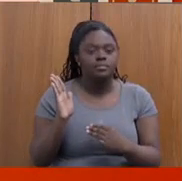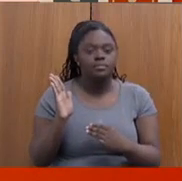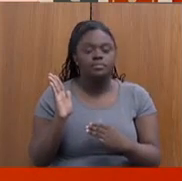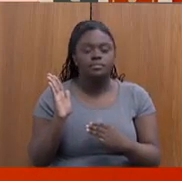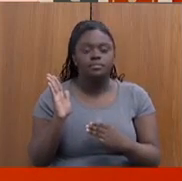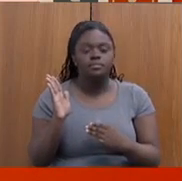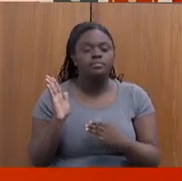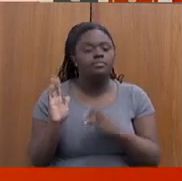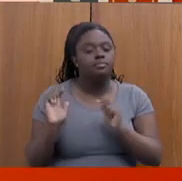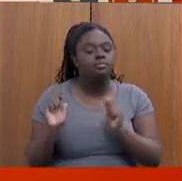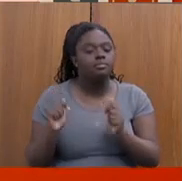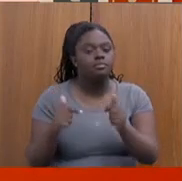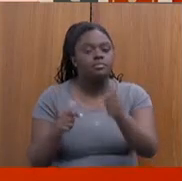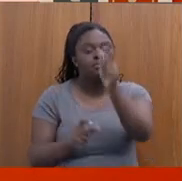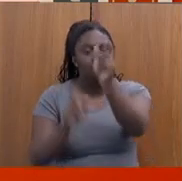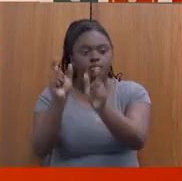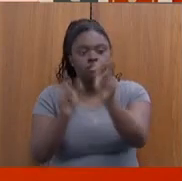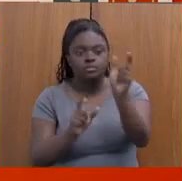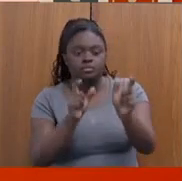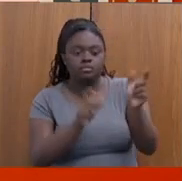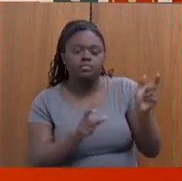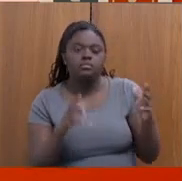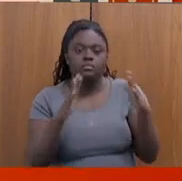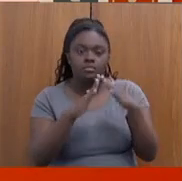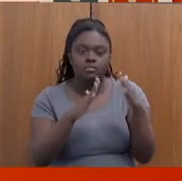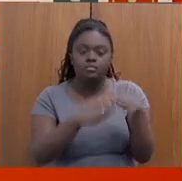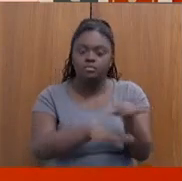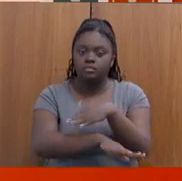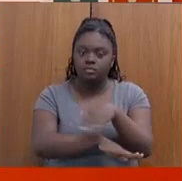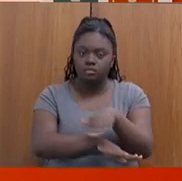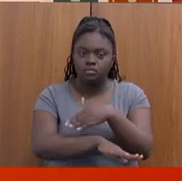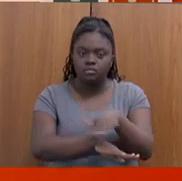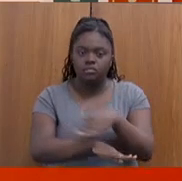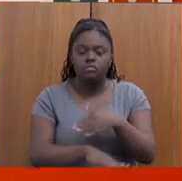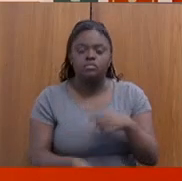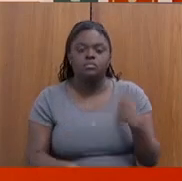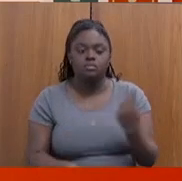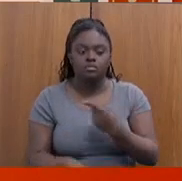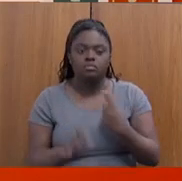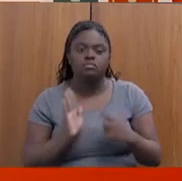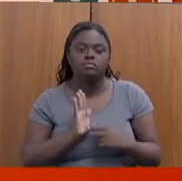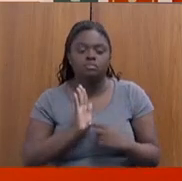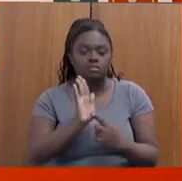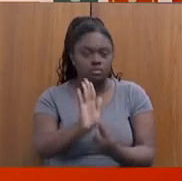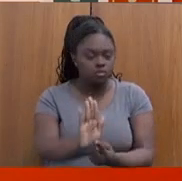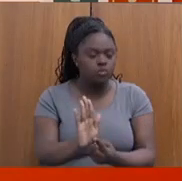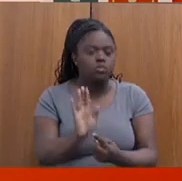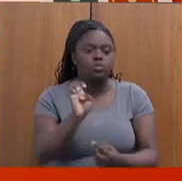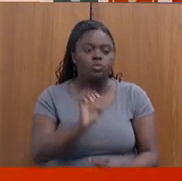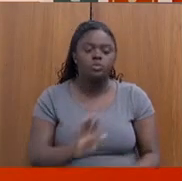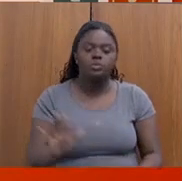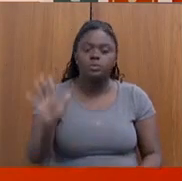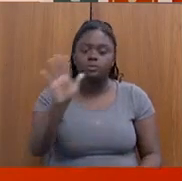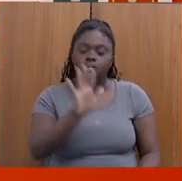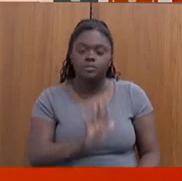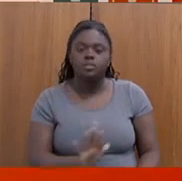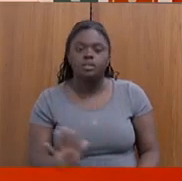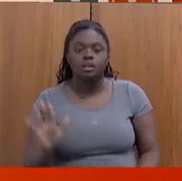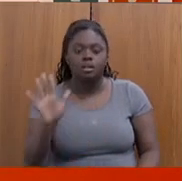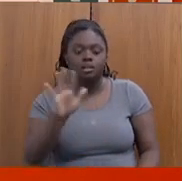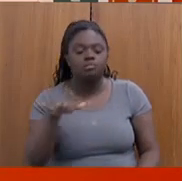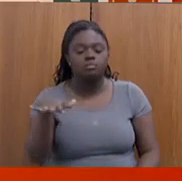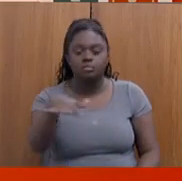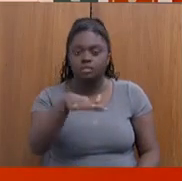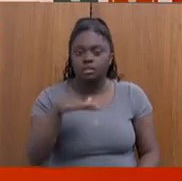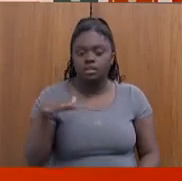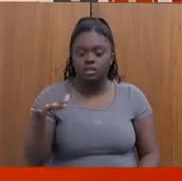para atuação com as pessoas em situação de rua. Nós estamos apostando nisso. O estado do terreno,